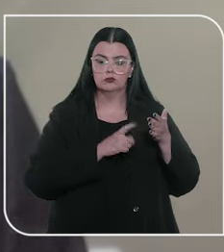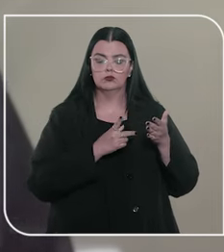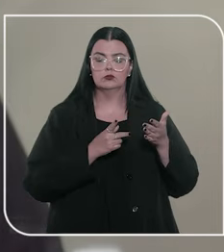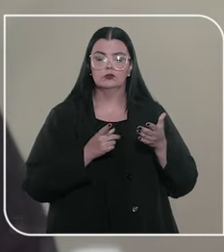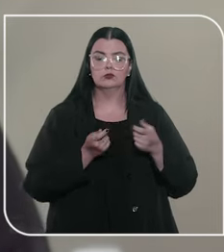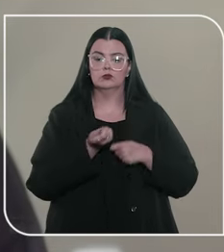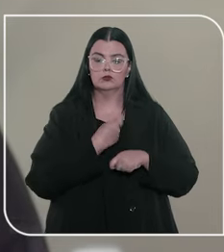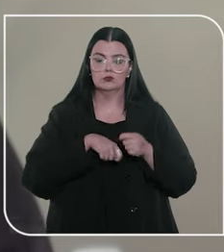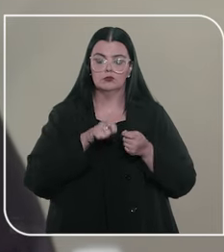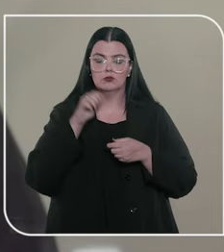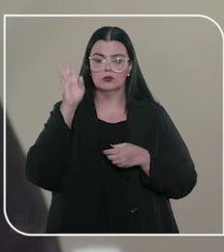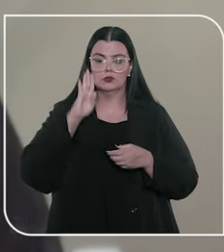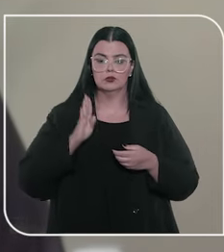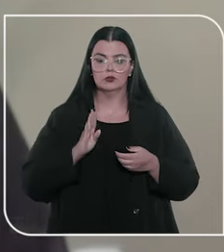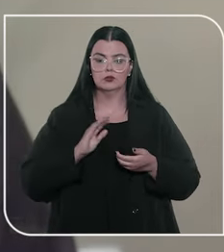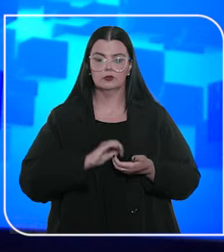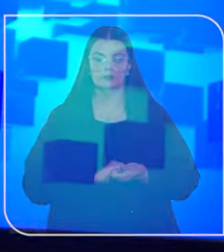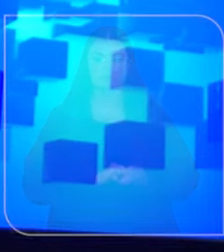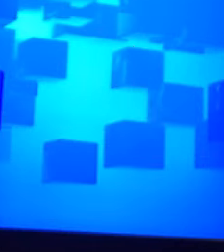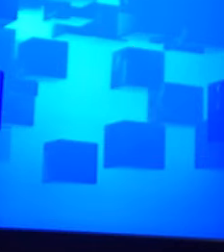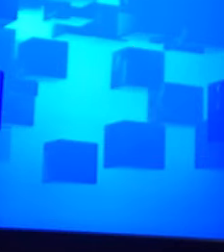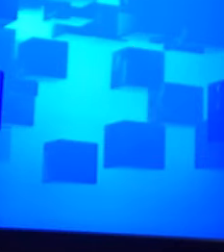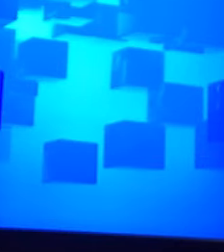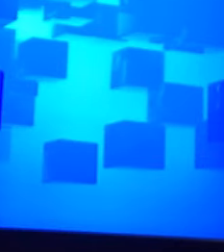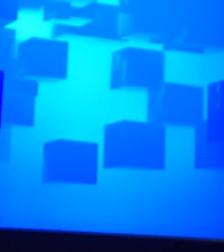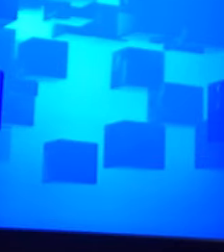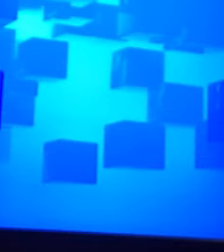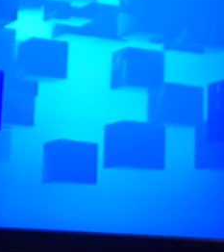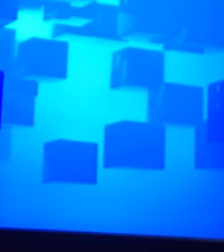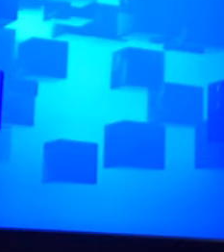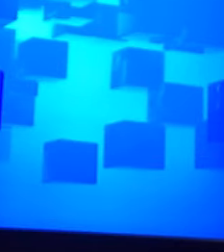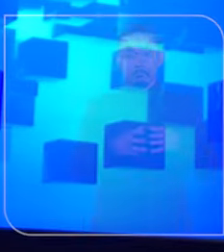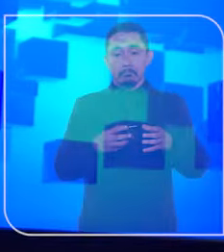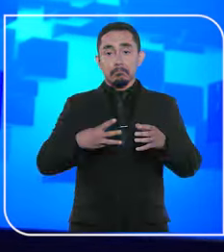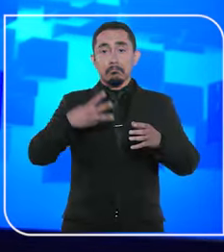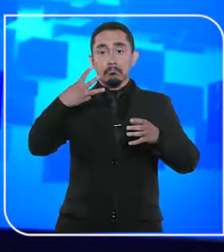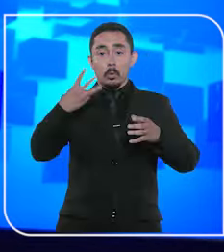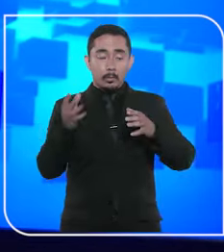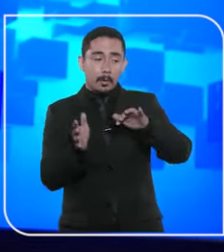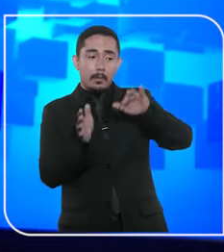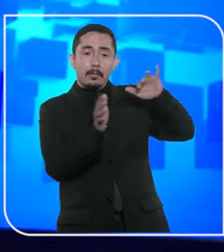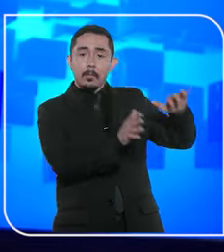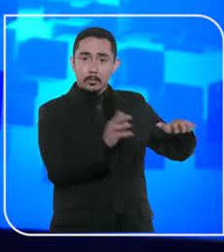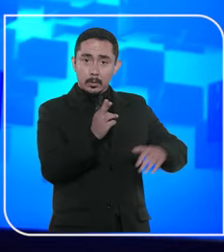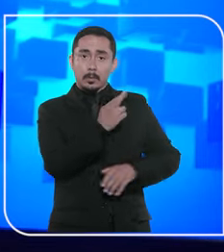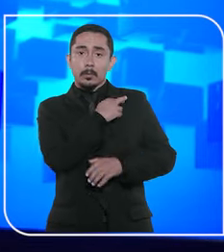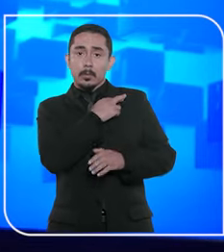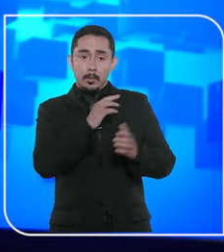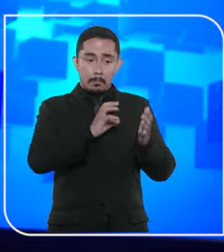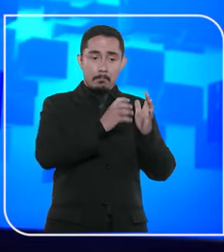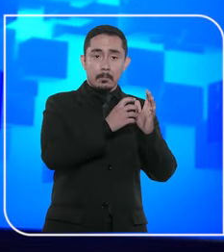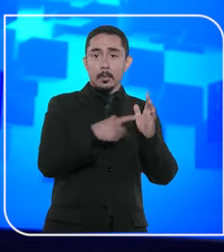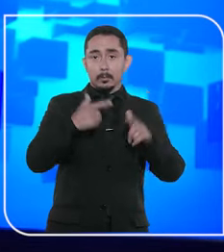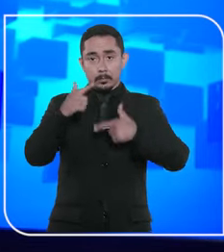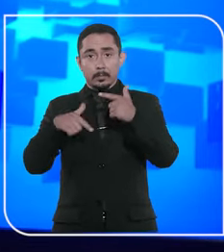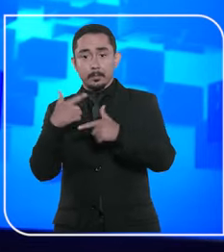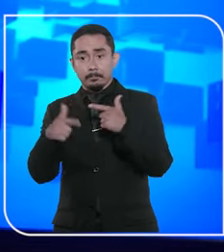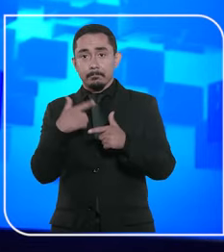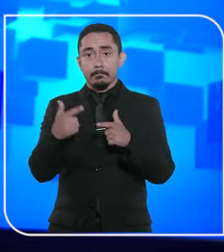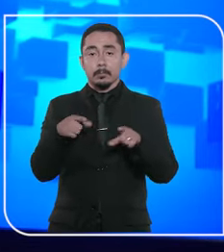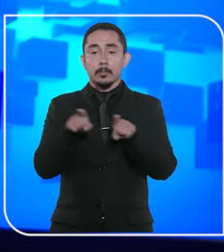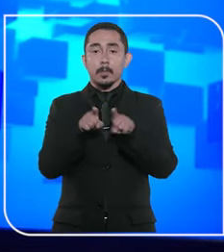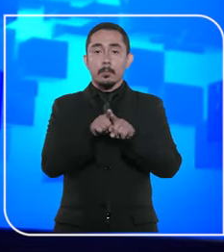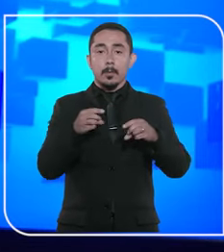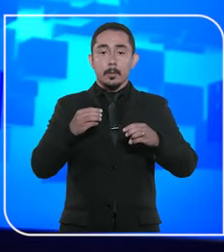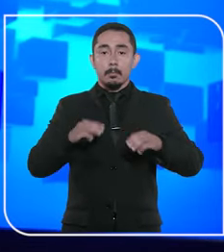isenção tributária no imposto de renda no Brasil. E a terceira turma afastou a responsabilidade do Partido dos Trabalhadores e do